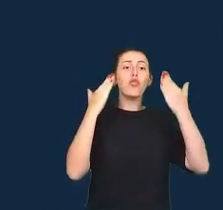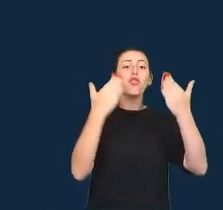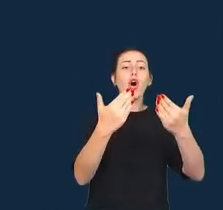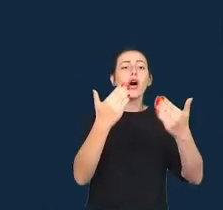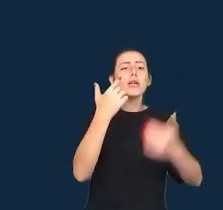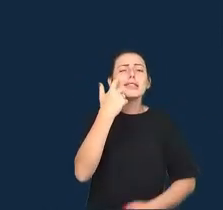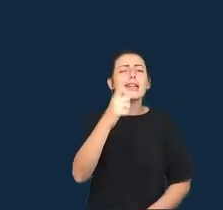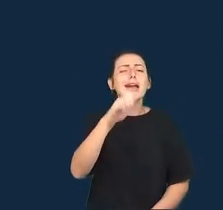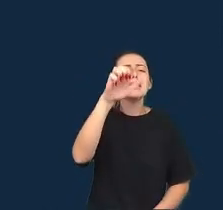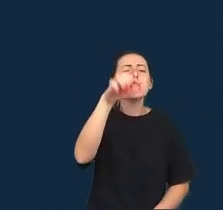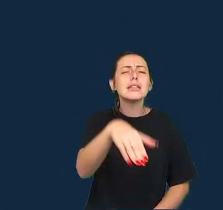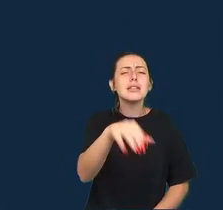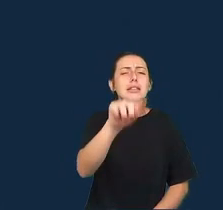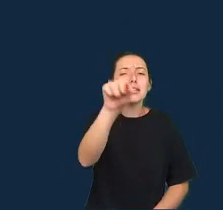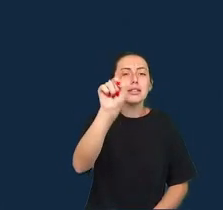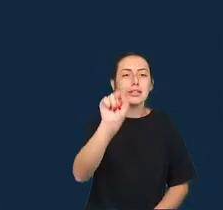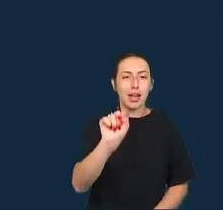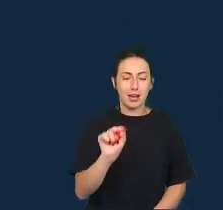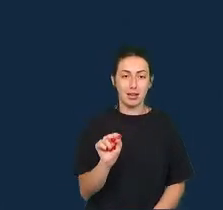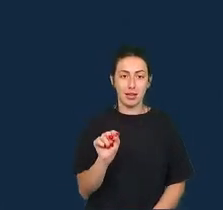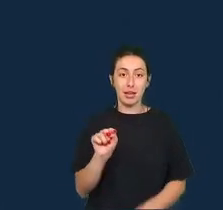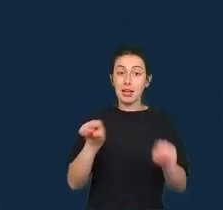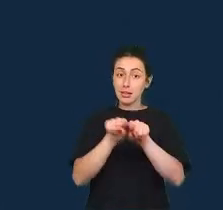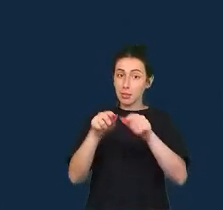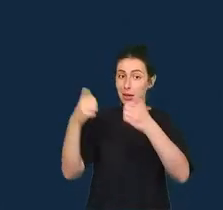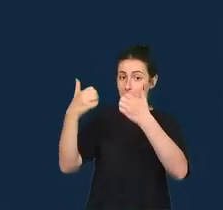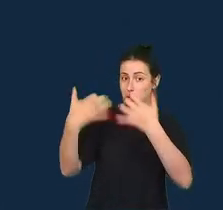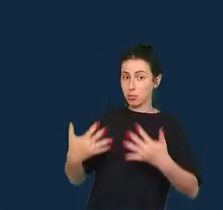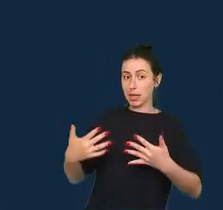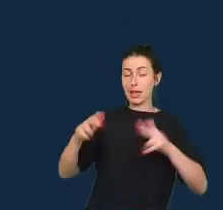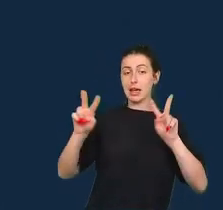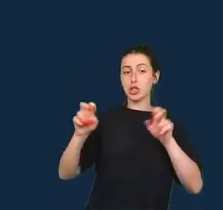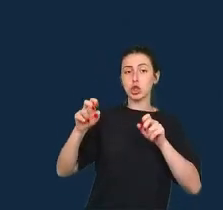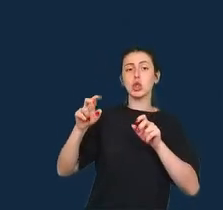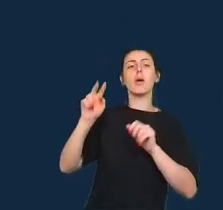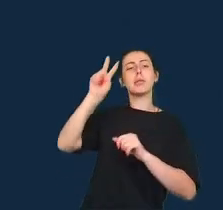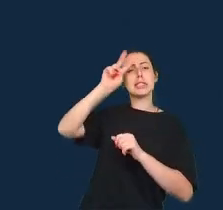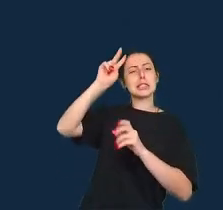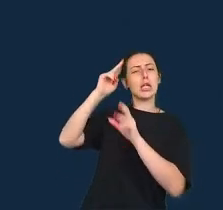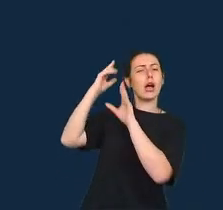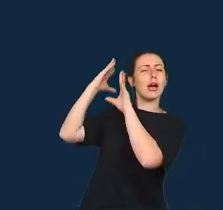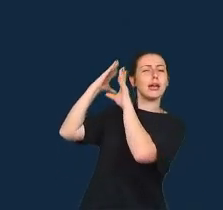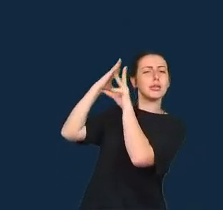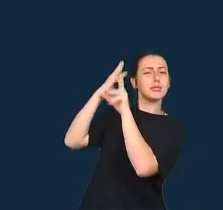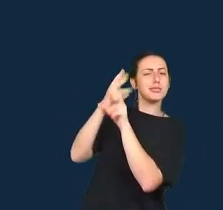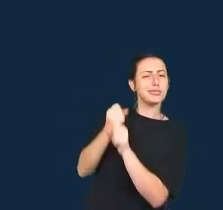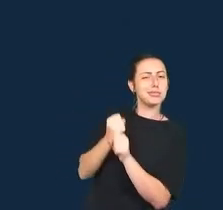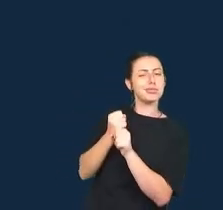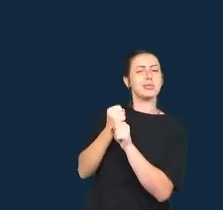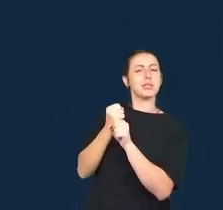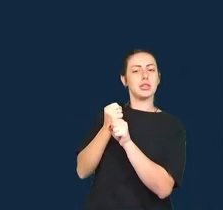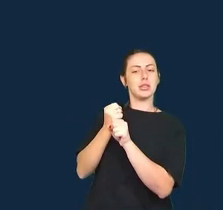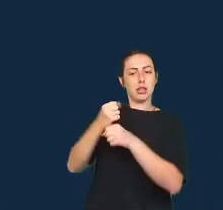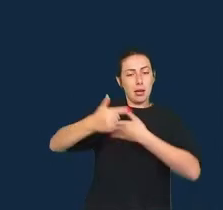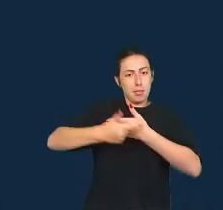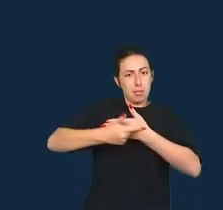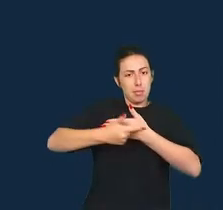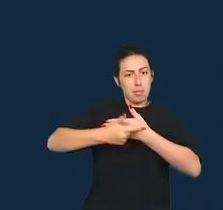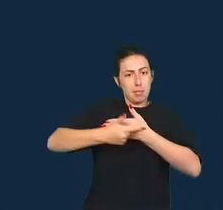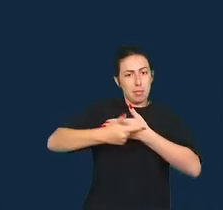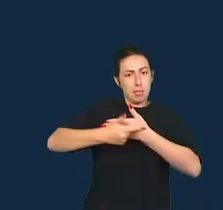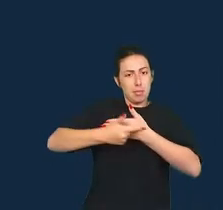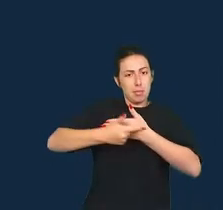ocidentais tem um papel historicamente e ainda agora intencionalmente ou não de manutenção de ordens